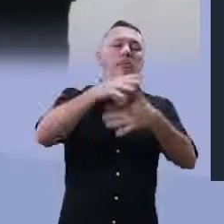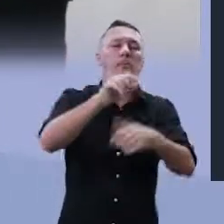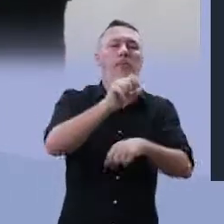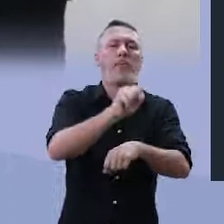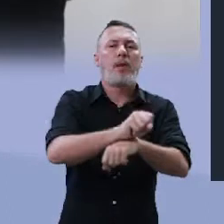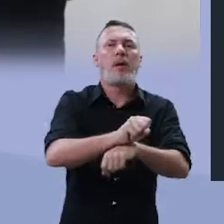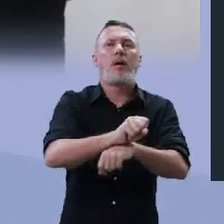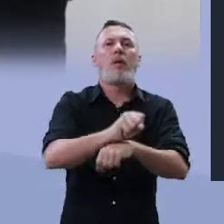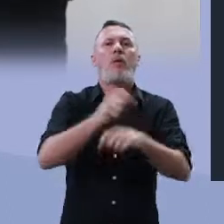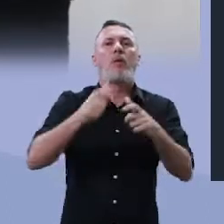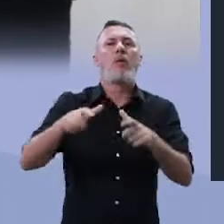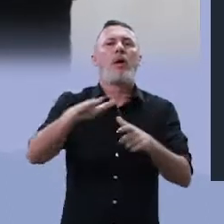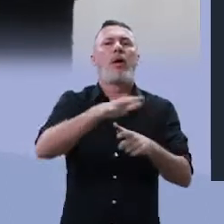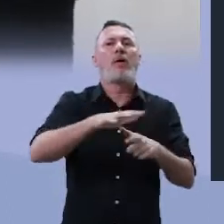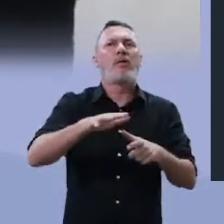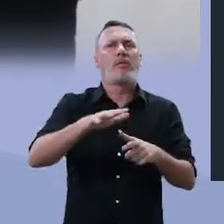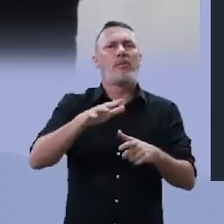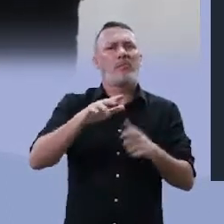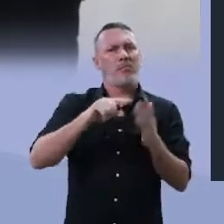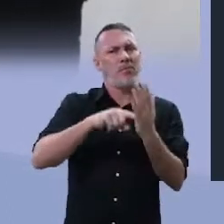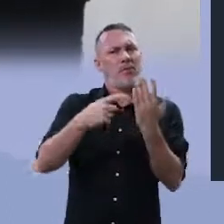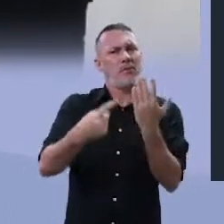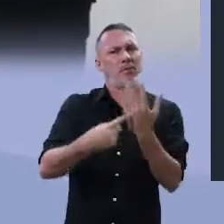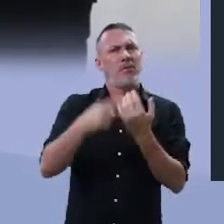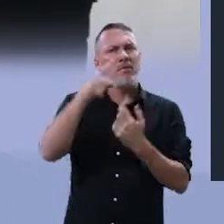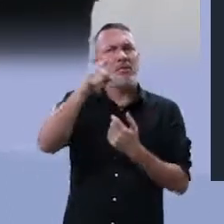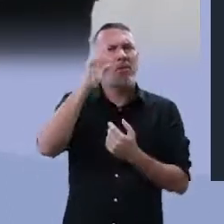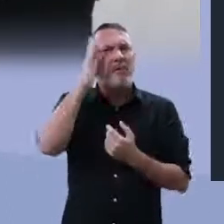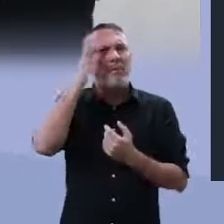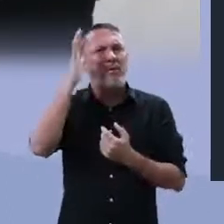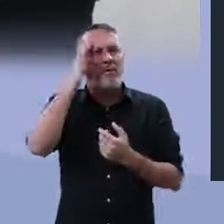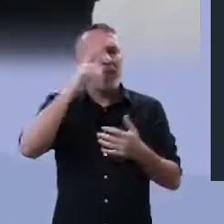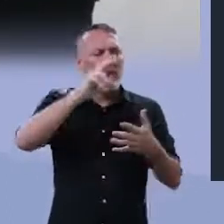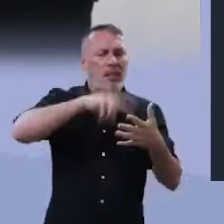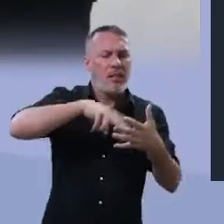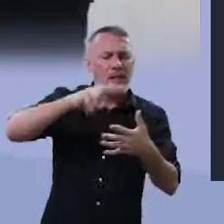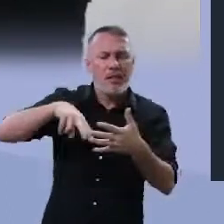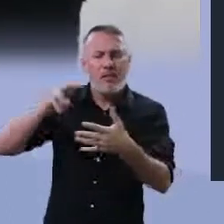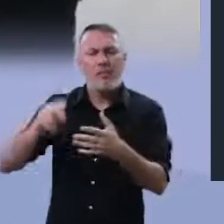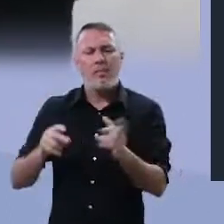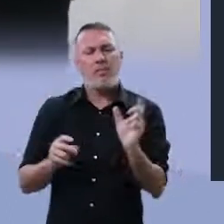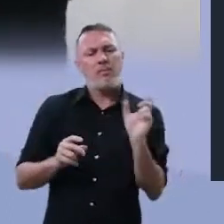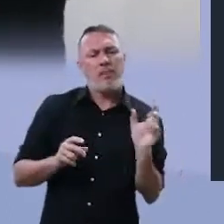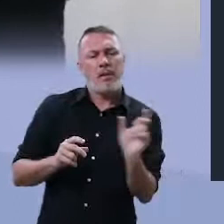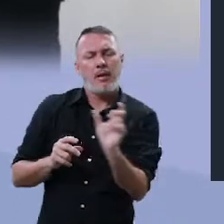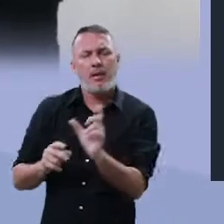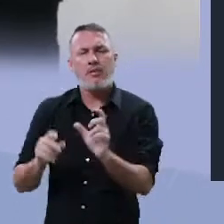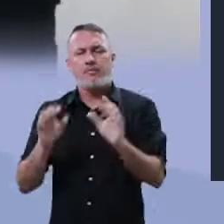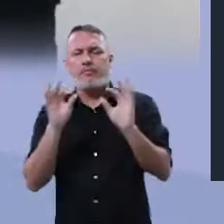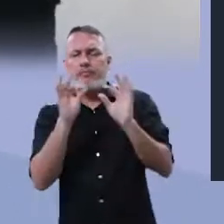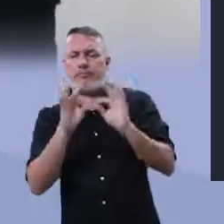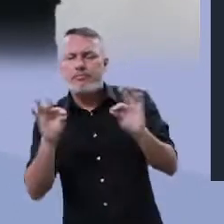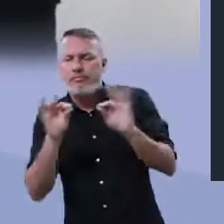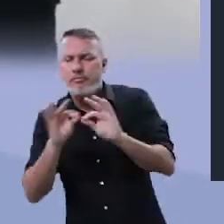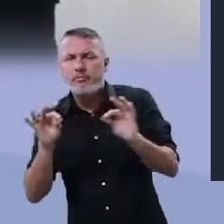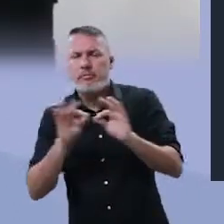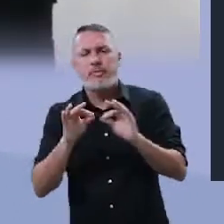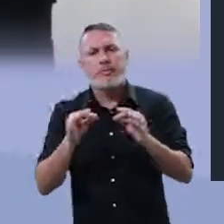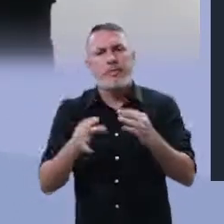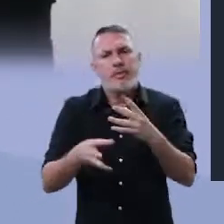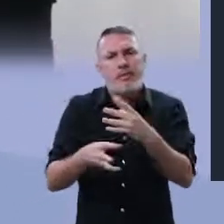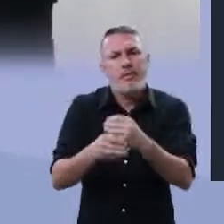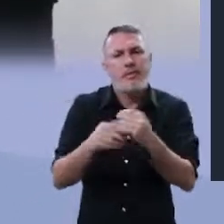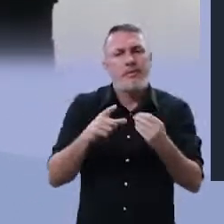que lês. Já imaginou? Para cada leitura, para cada palavra, para cada verso, contido num